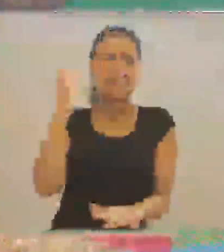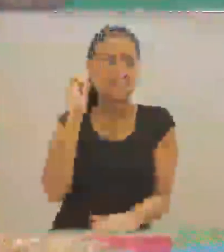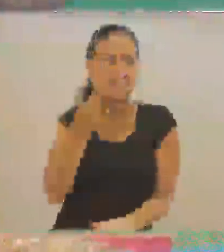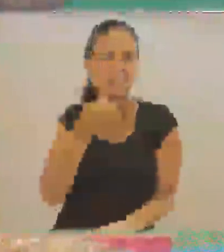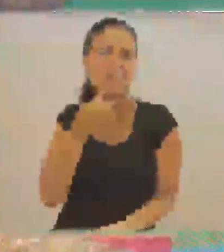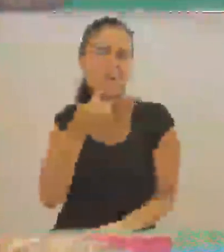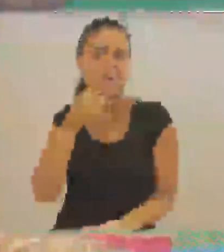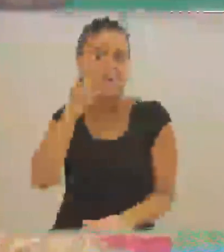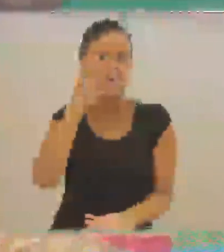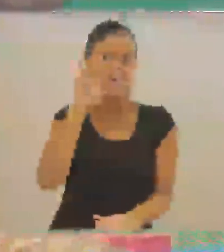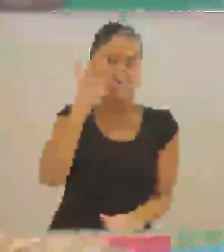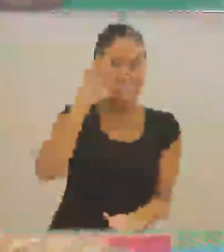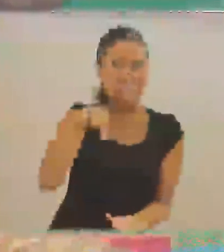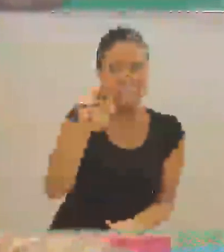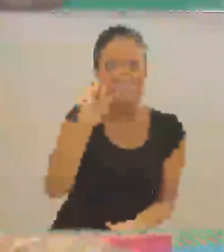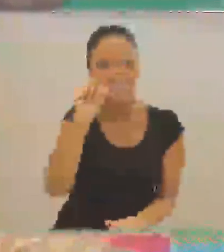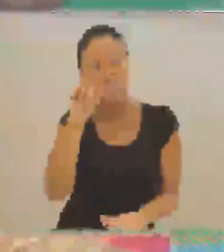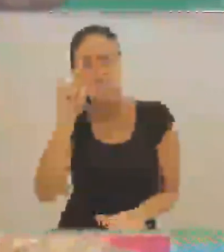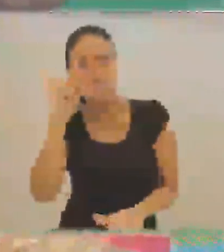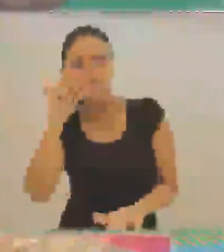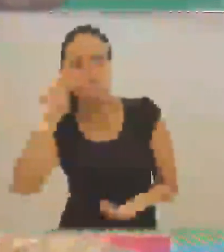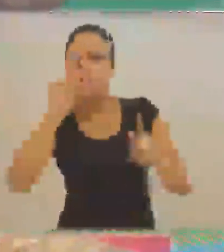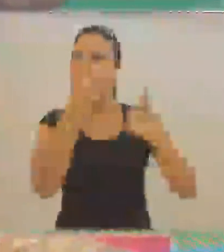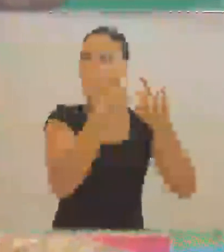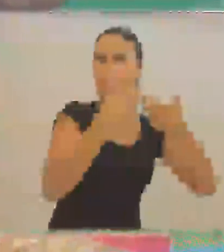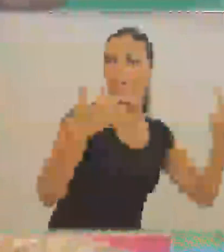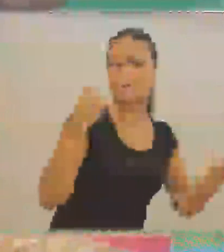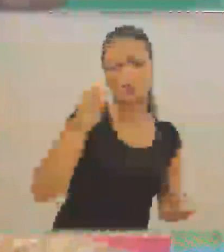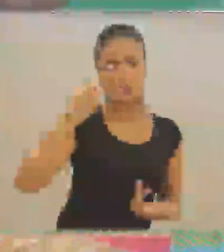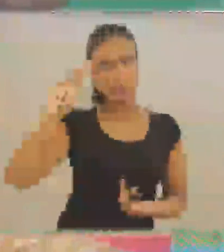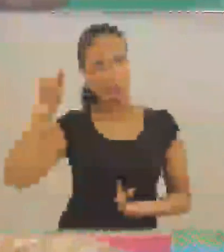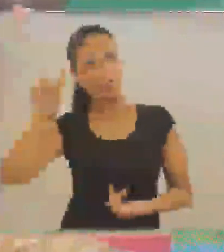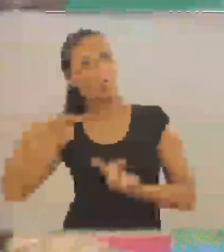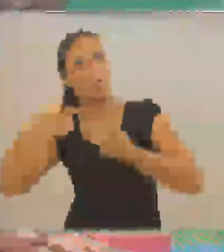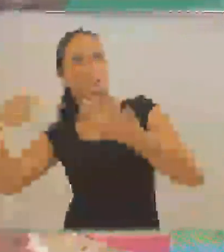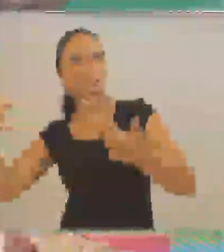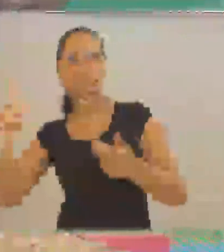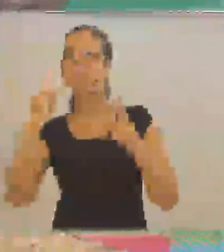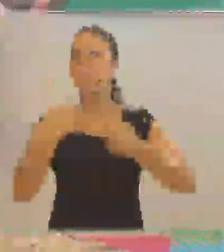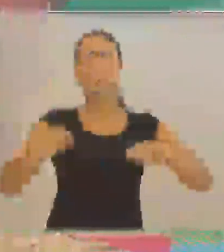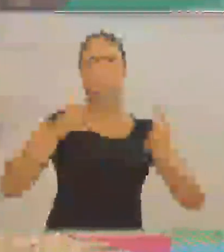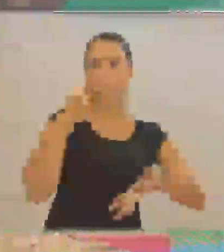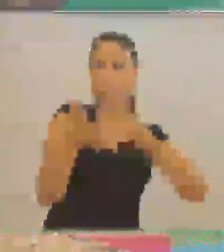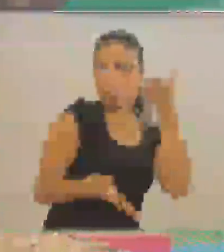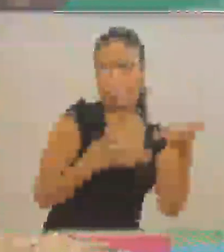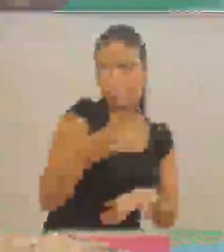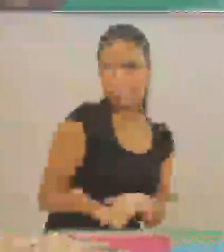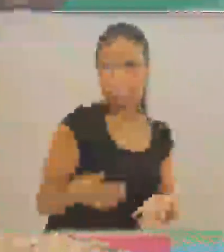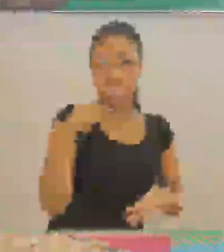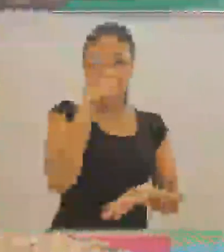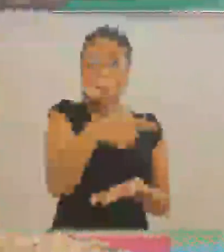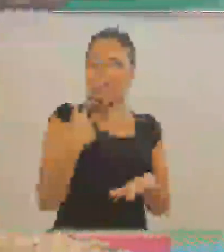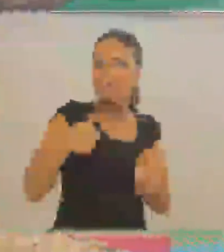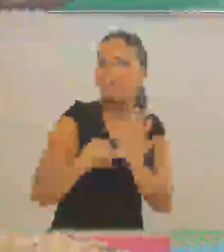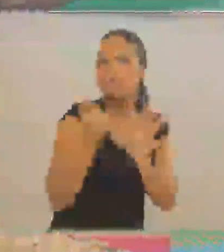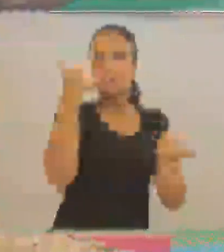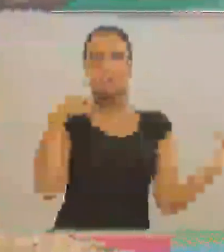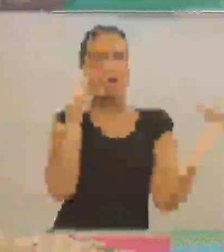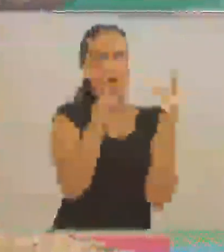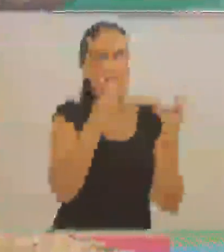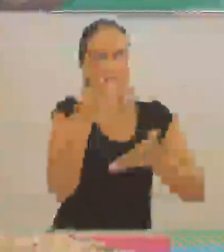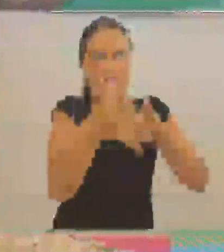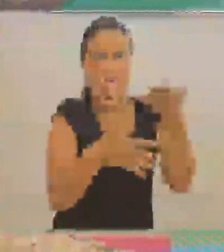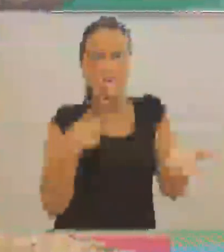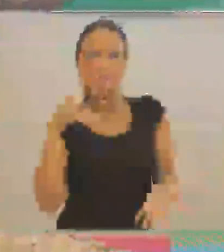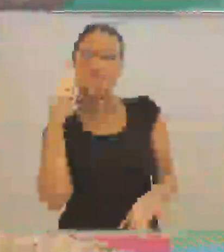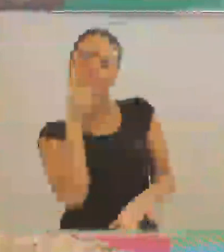Quando eu vi, eu achava estranho. Então, eu achava assim, o deficiente auditivo é uma coisa, o surdo é outra, eu não preciso de Libras. Na faculdade,